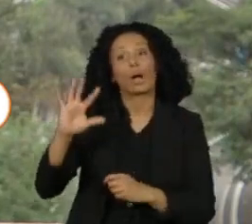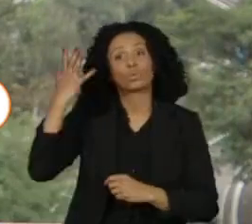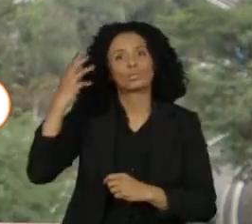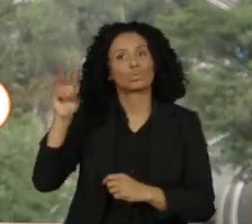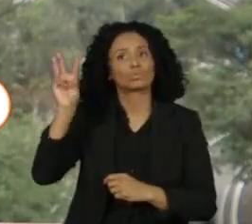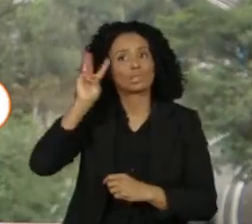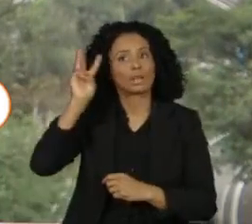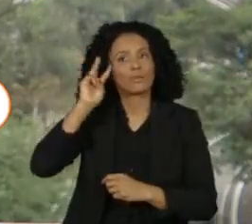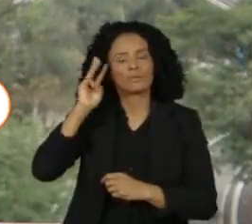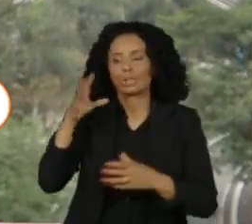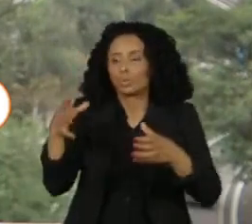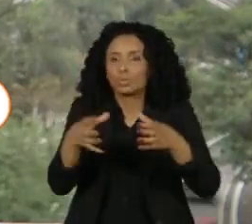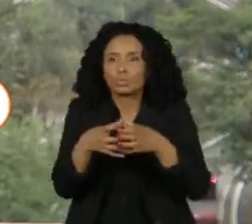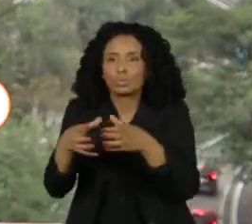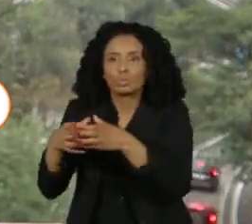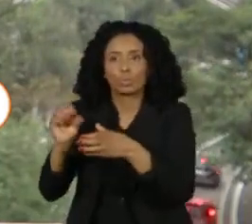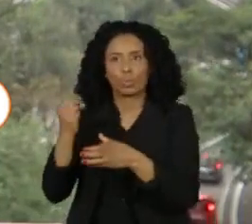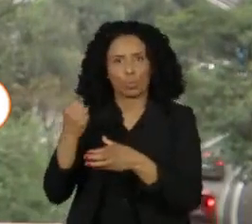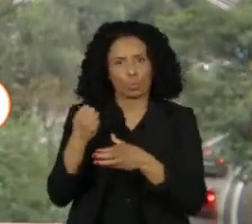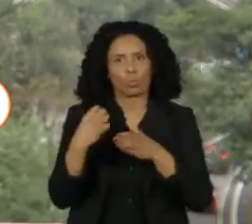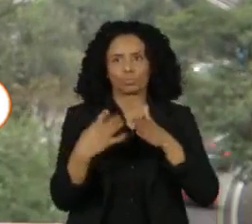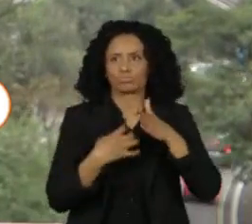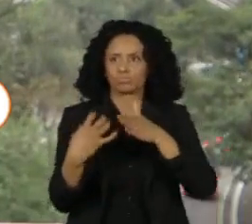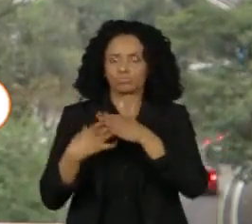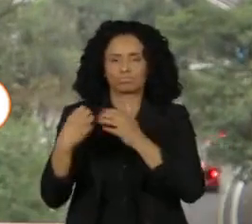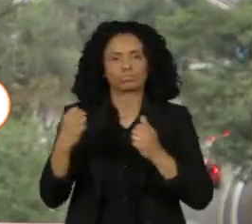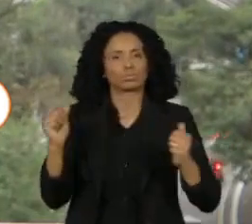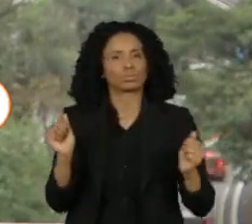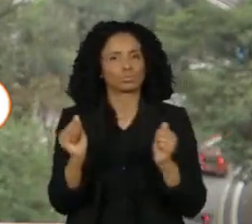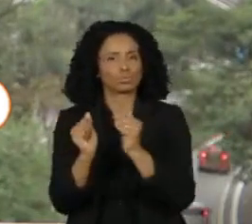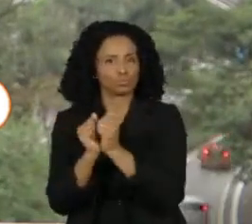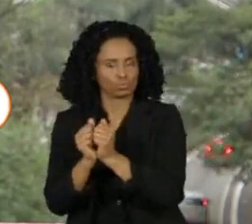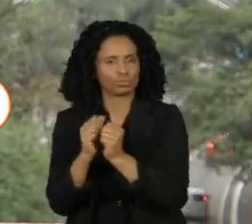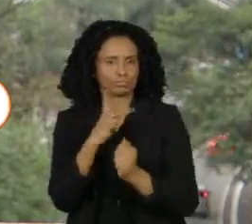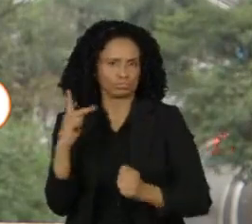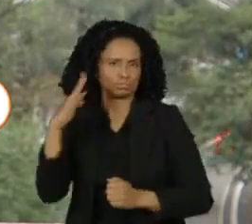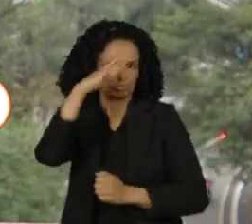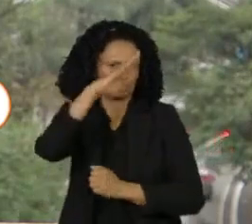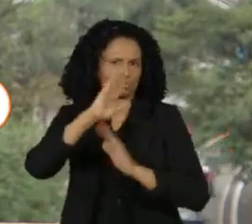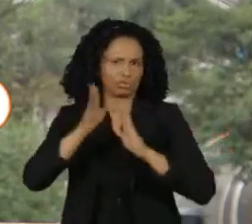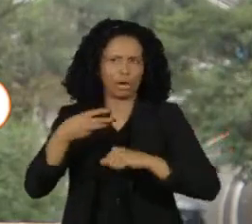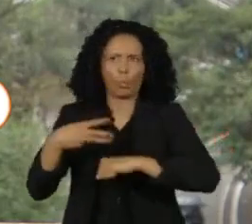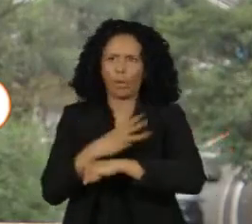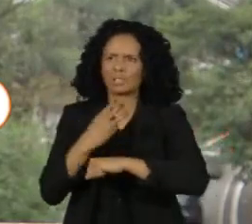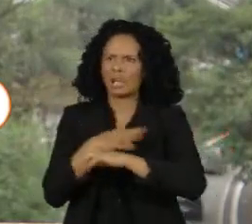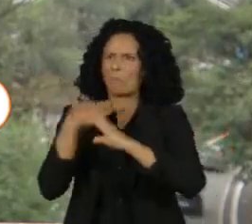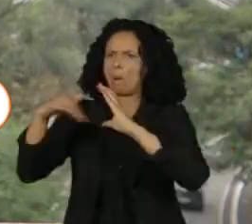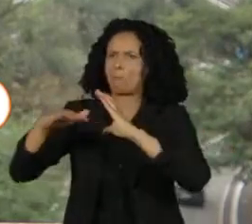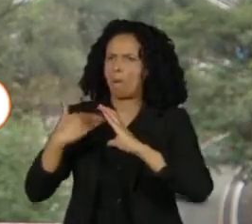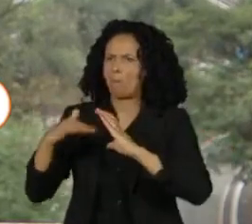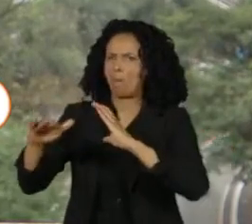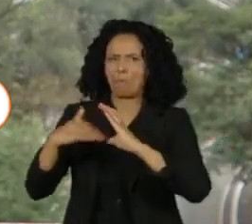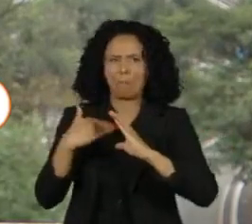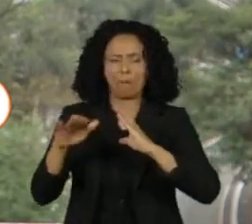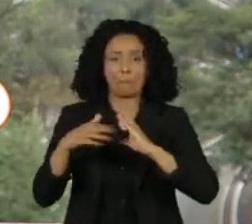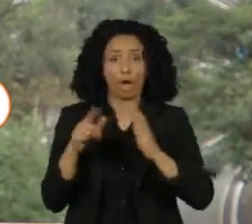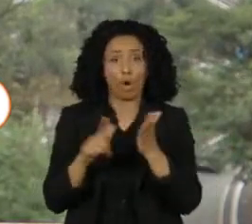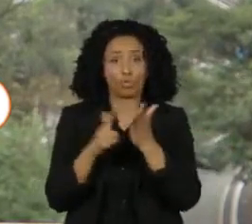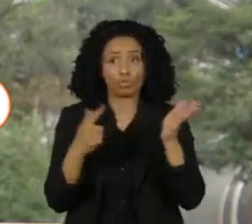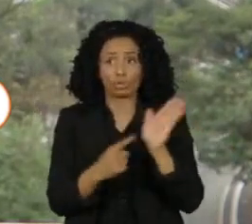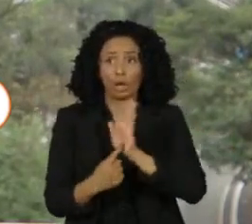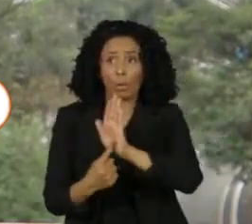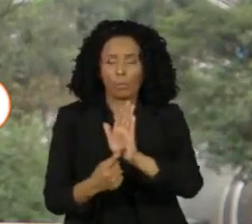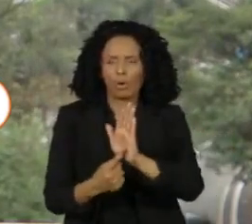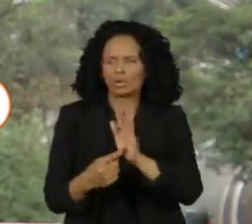grupo de oito empresários ligados ao presidente Jair Bolsonaro que tiveram mensagens expostas pelo portal Metrópolis, onde